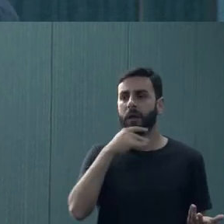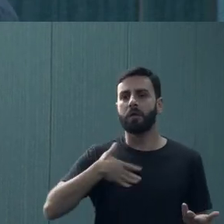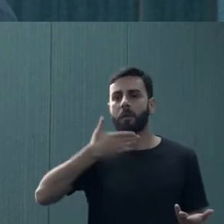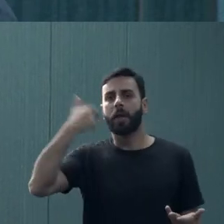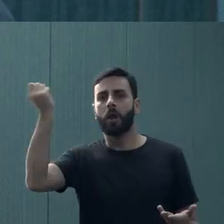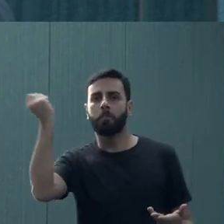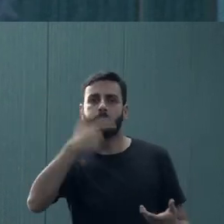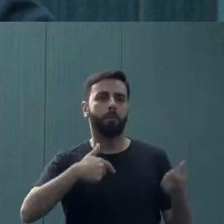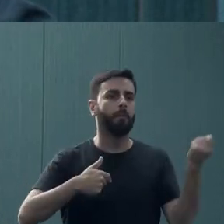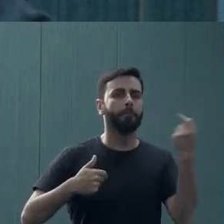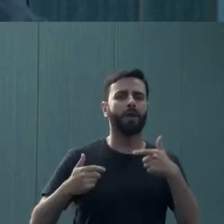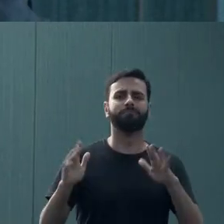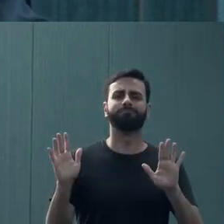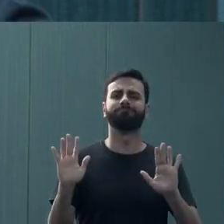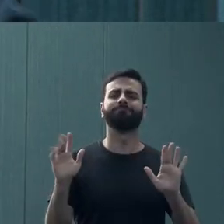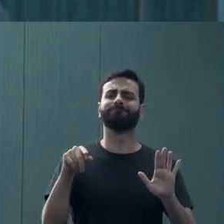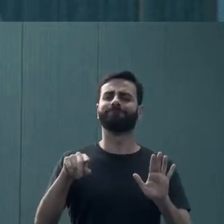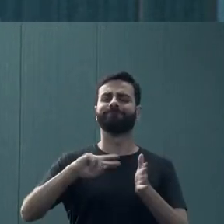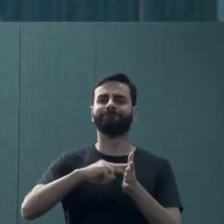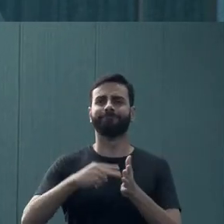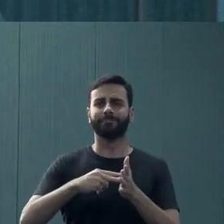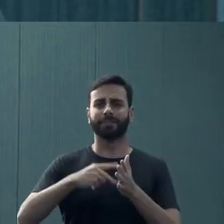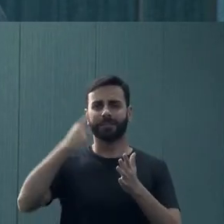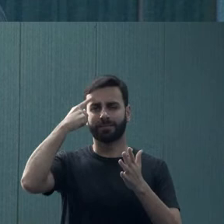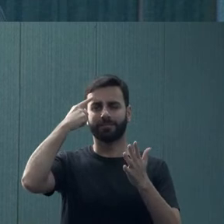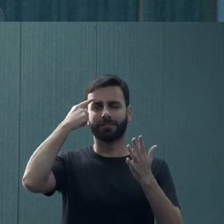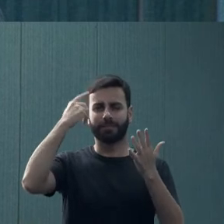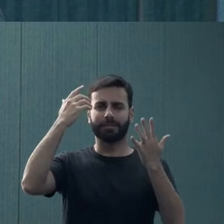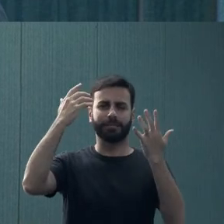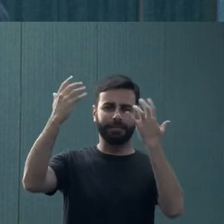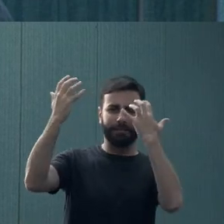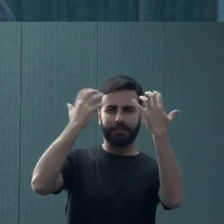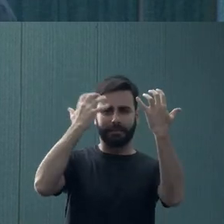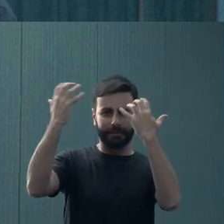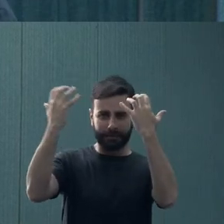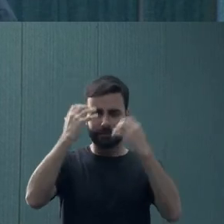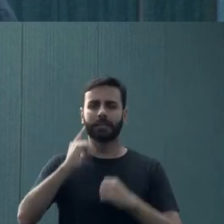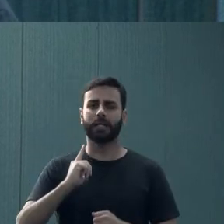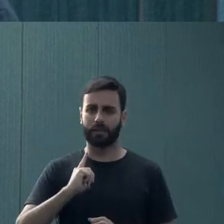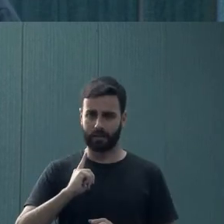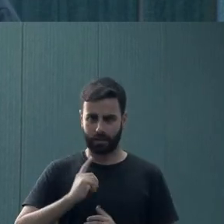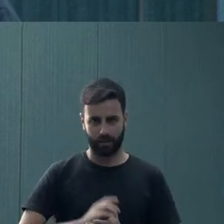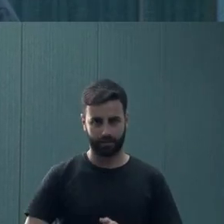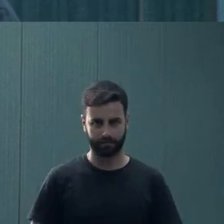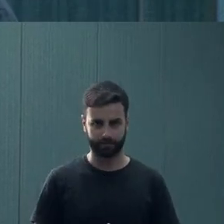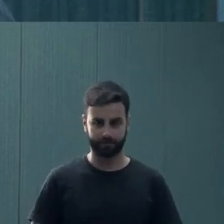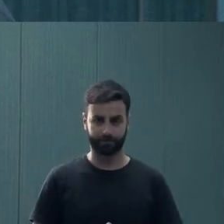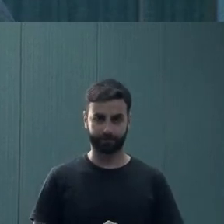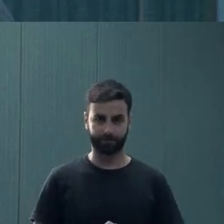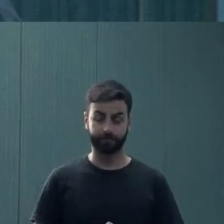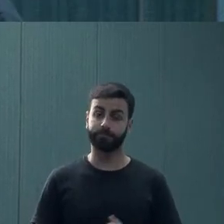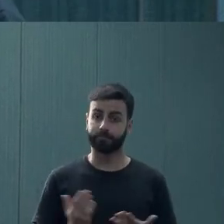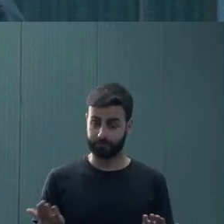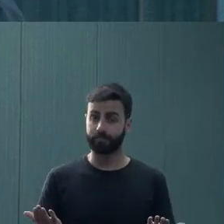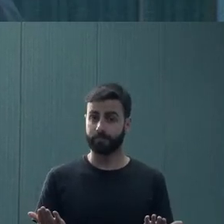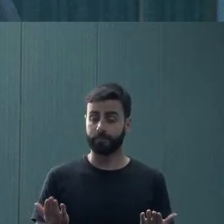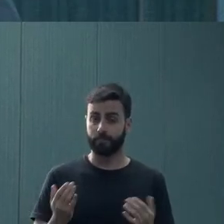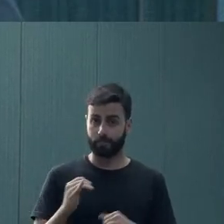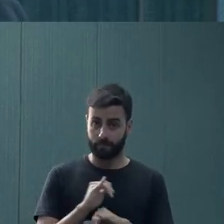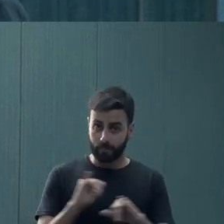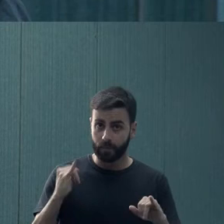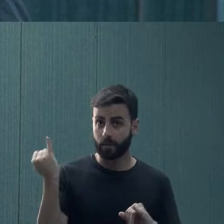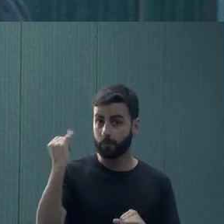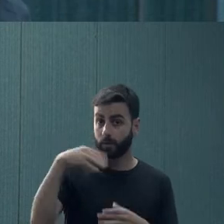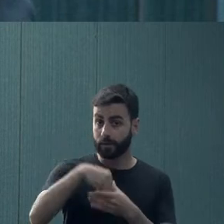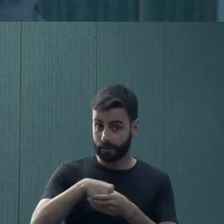isso favorece, quer dizer, atrapalha, de alguma forma, a saúde mental. Então, assim, eu acho importante destacar que